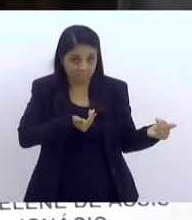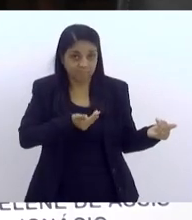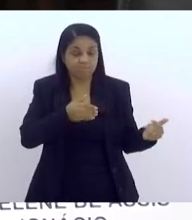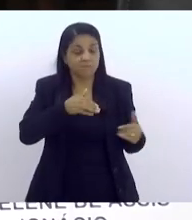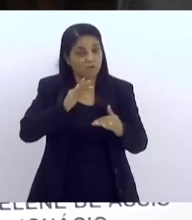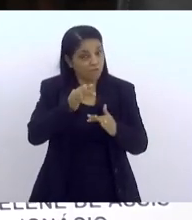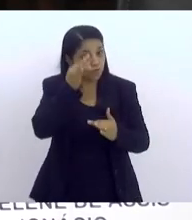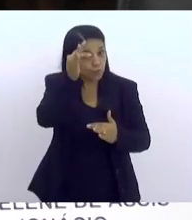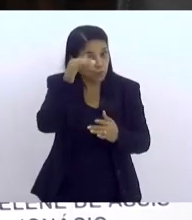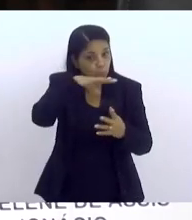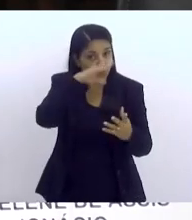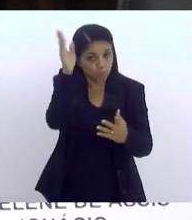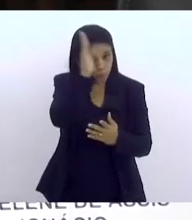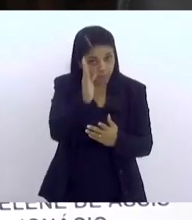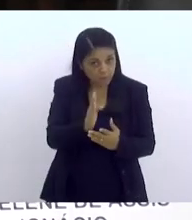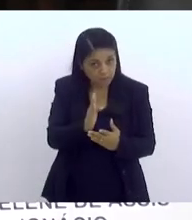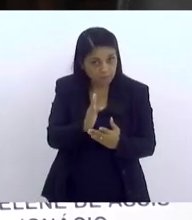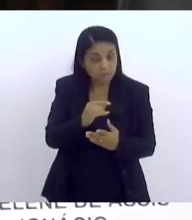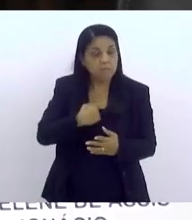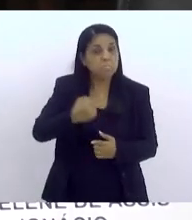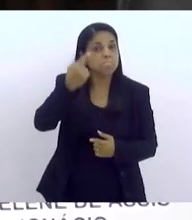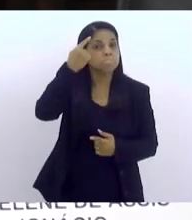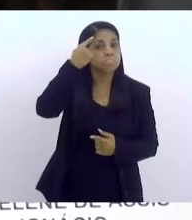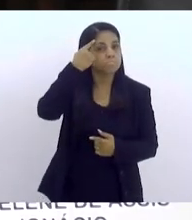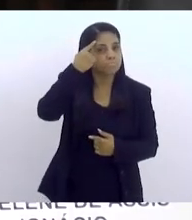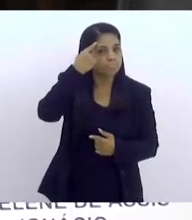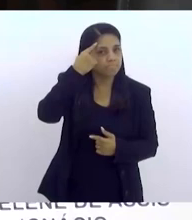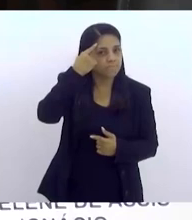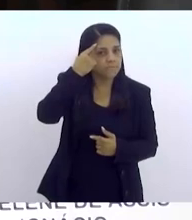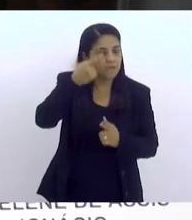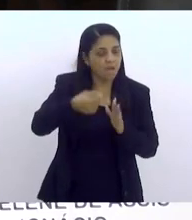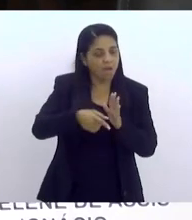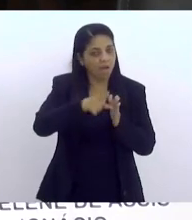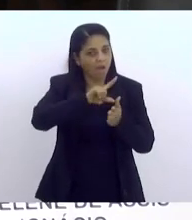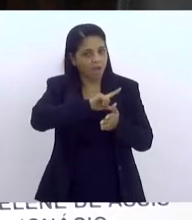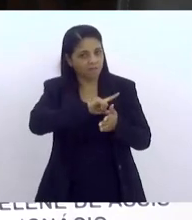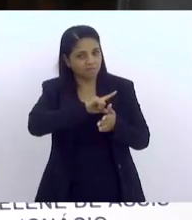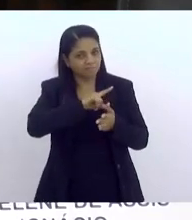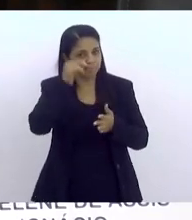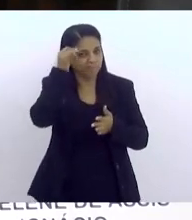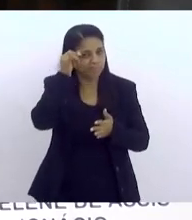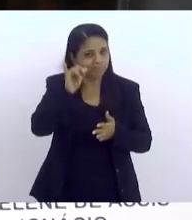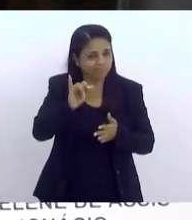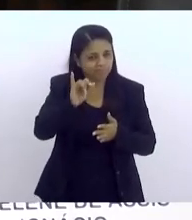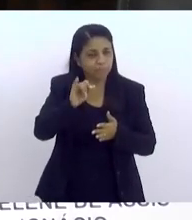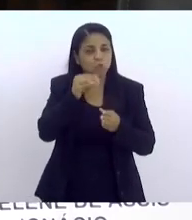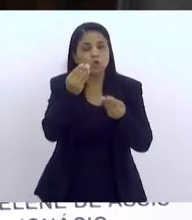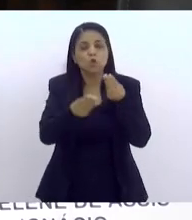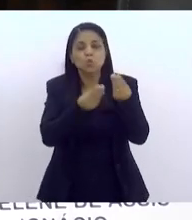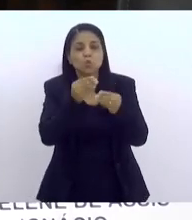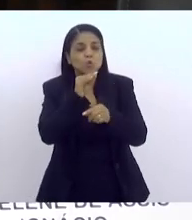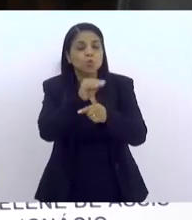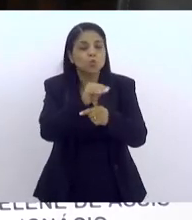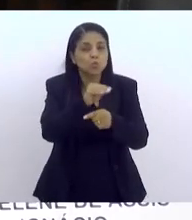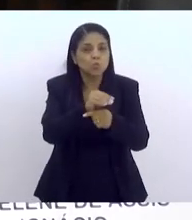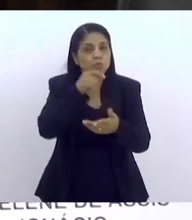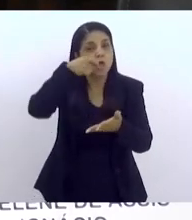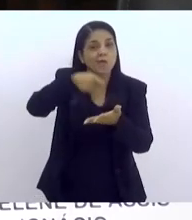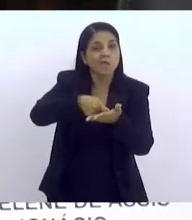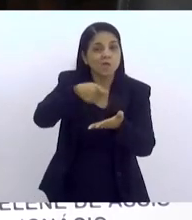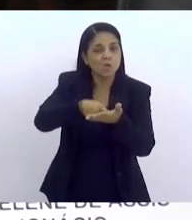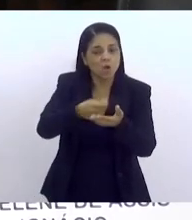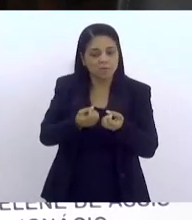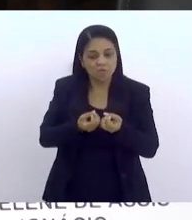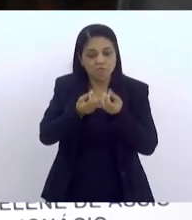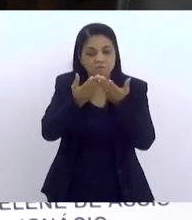nós temos que repensar a forma que nós cuidamos, que nós cobramos e que nós temos hoje oferecida